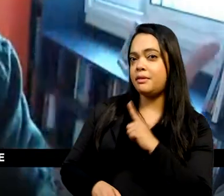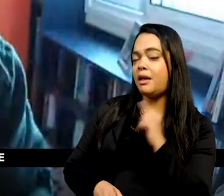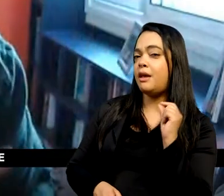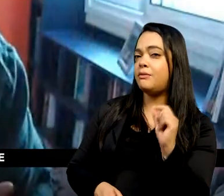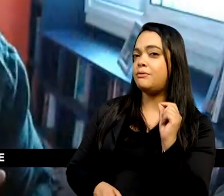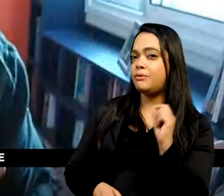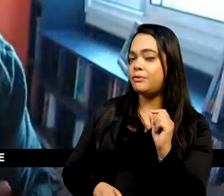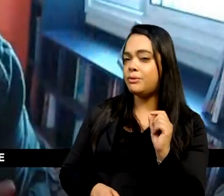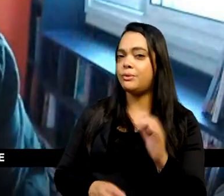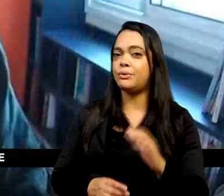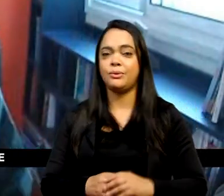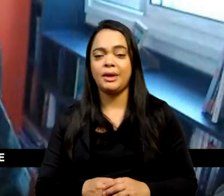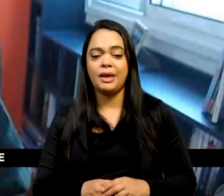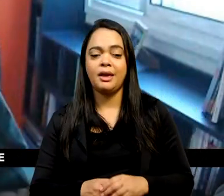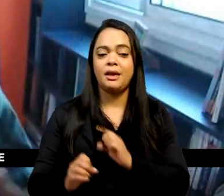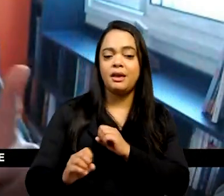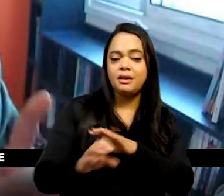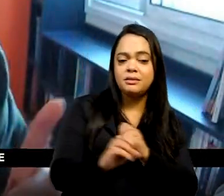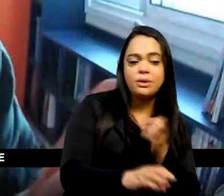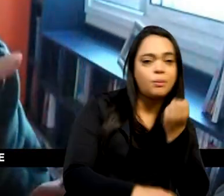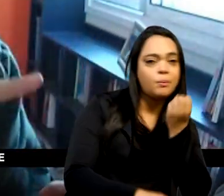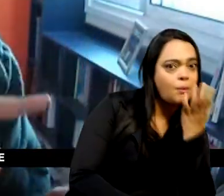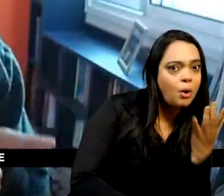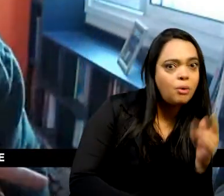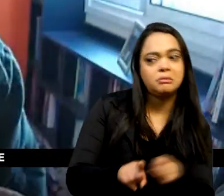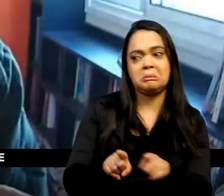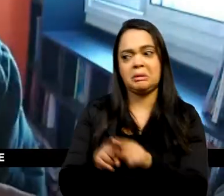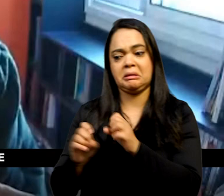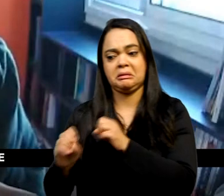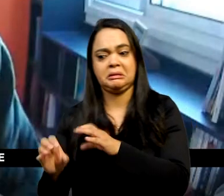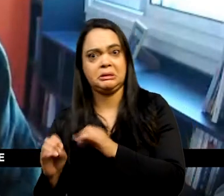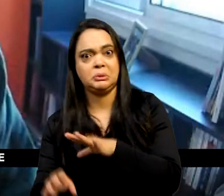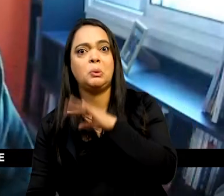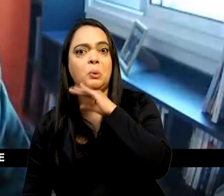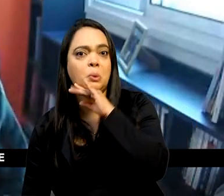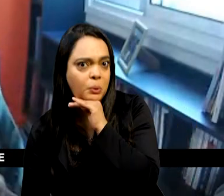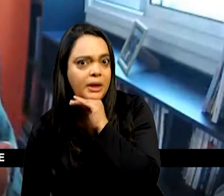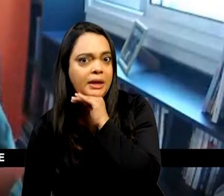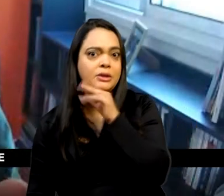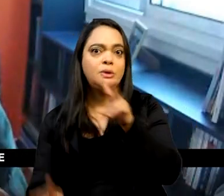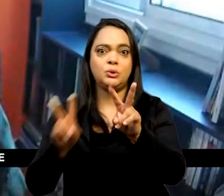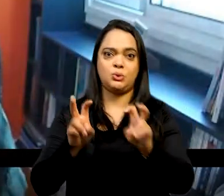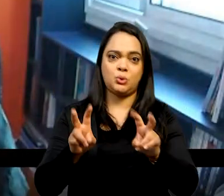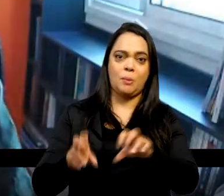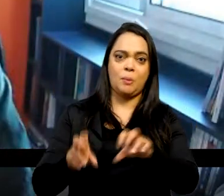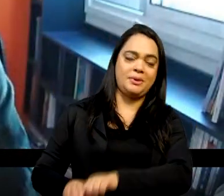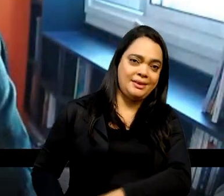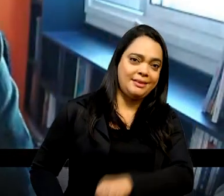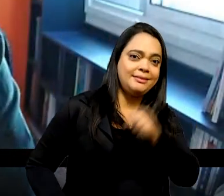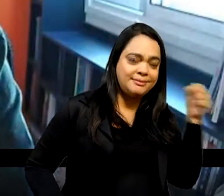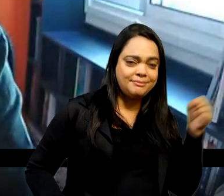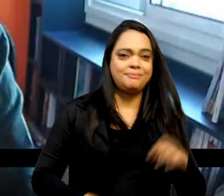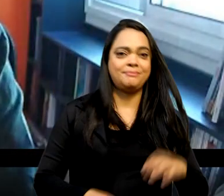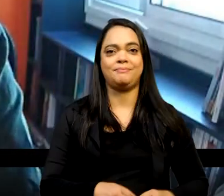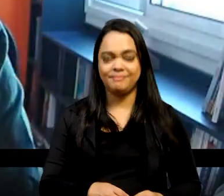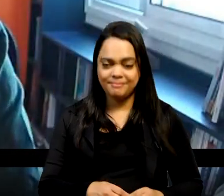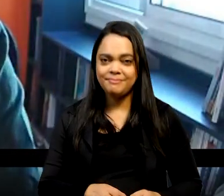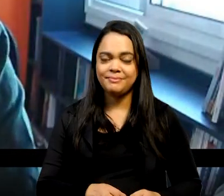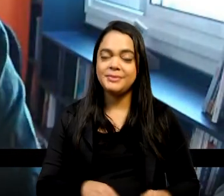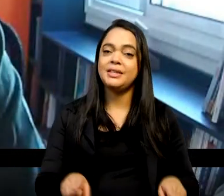e mau ensino de história da independência. No entanto, sempre houve também certos